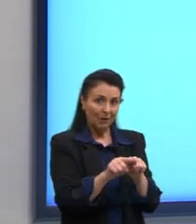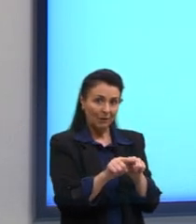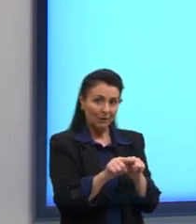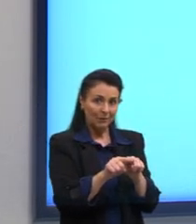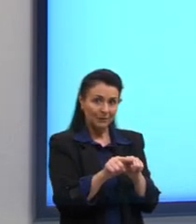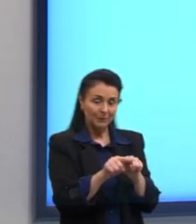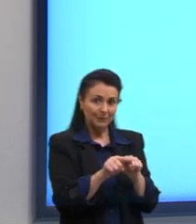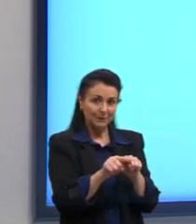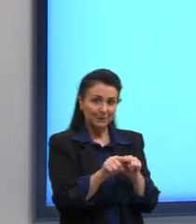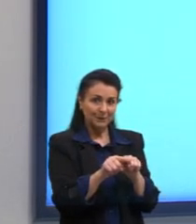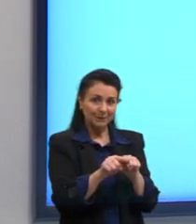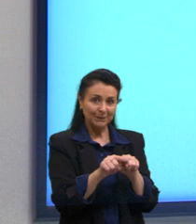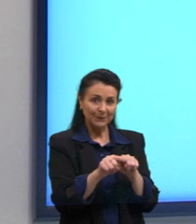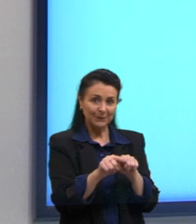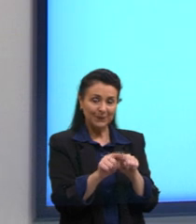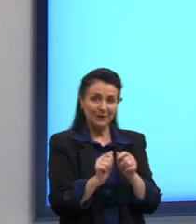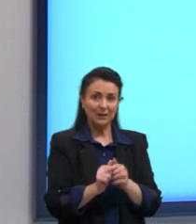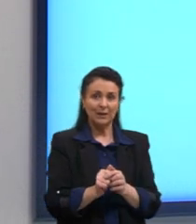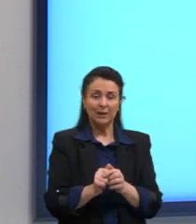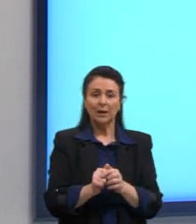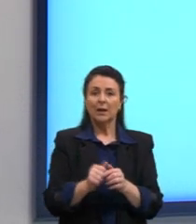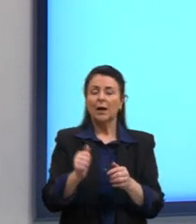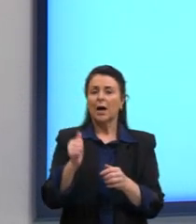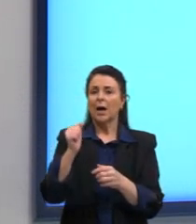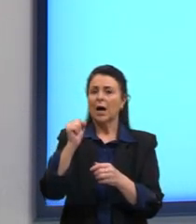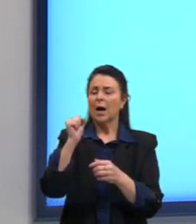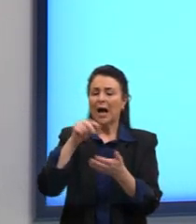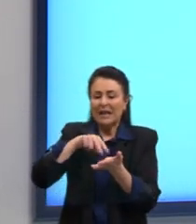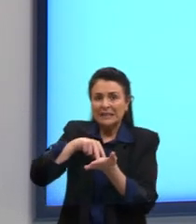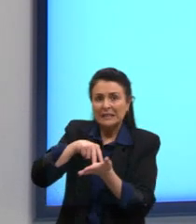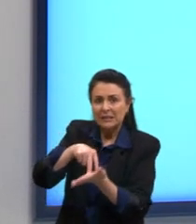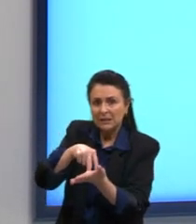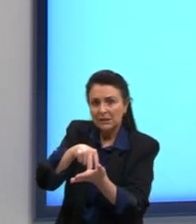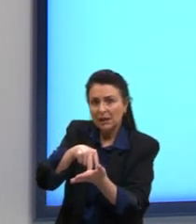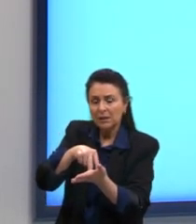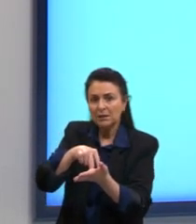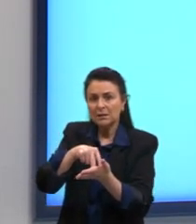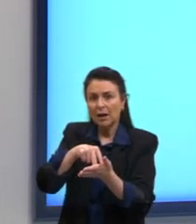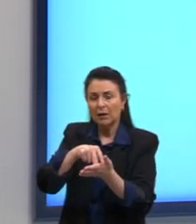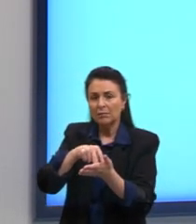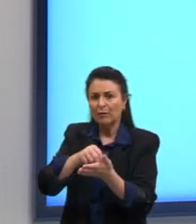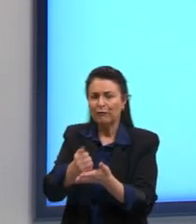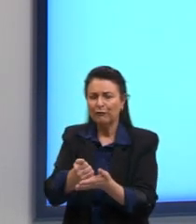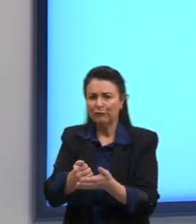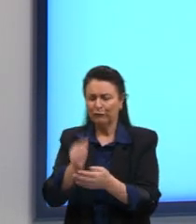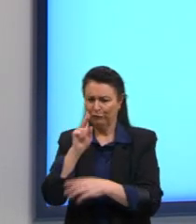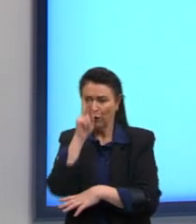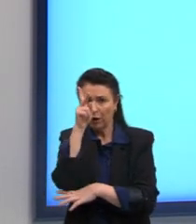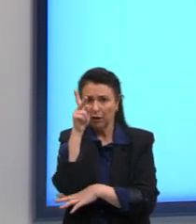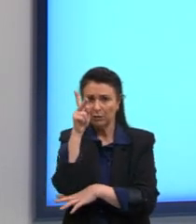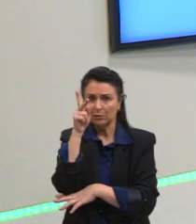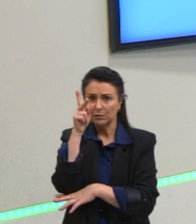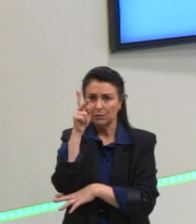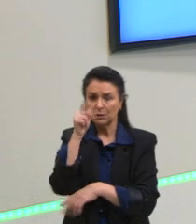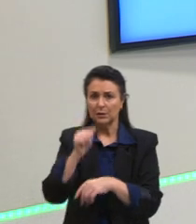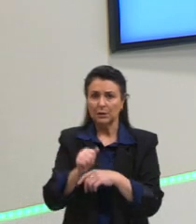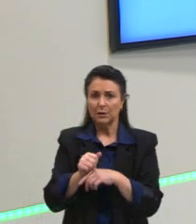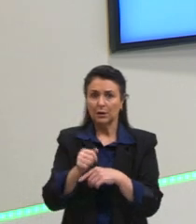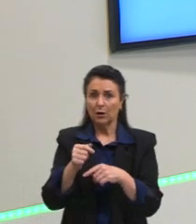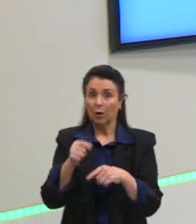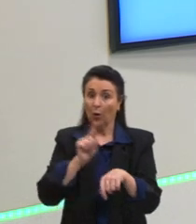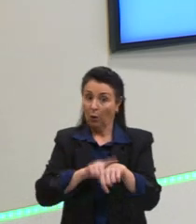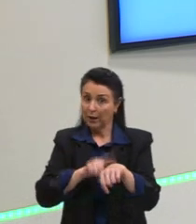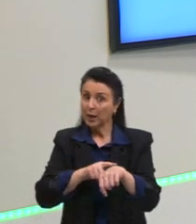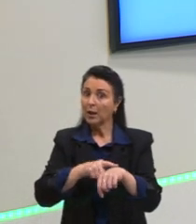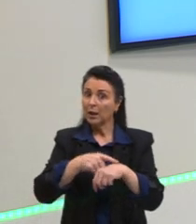acabando o meu tempo, tá? Com resistência mecânica, essa é a palavra-chave. E é bom também, gente, porque na hora do Enem lá vai ter que ser